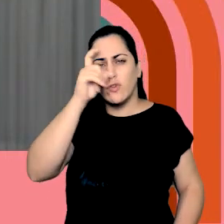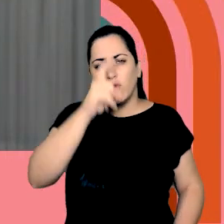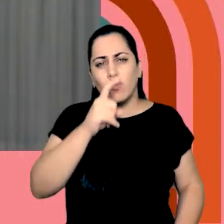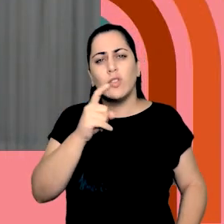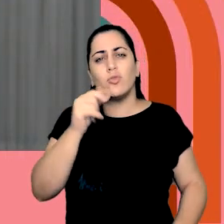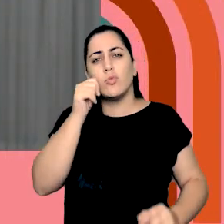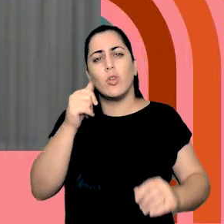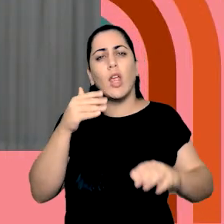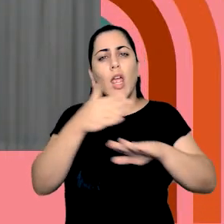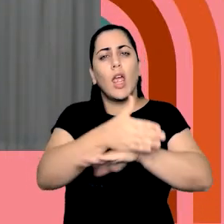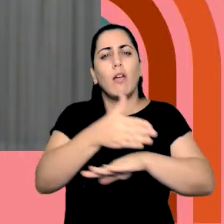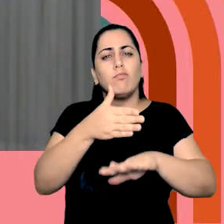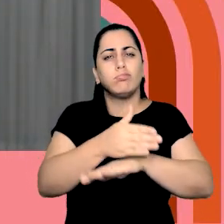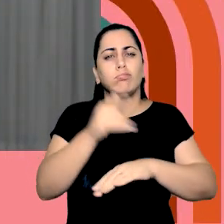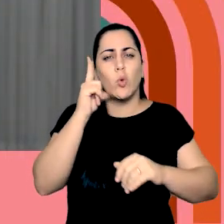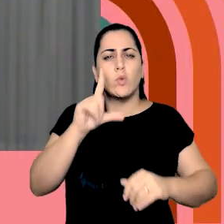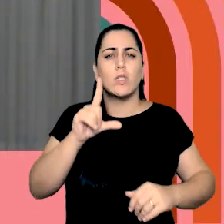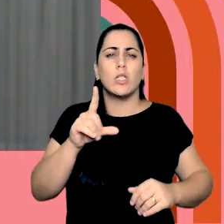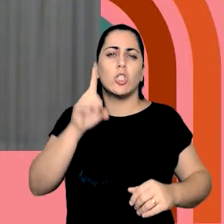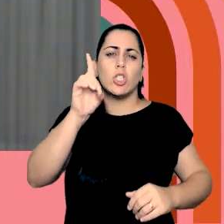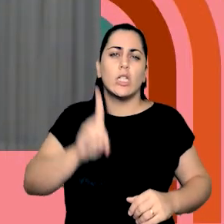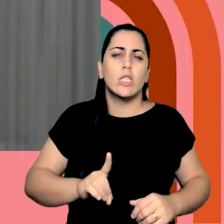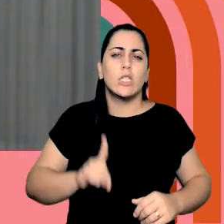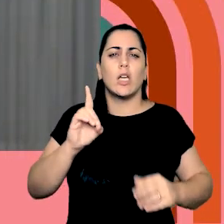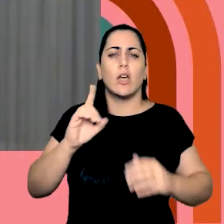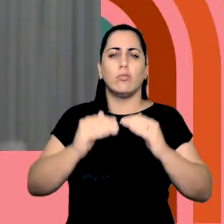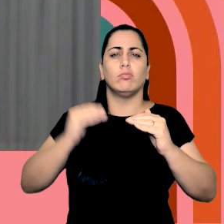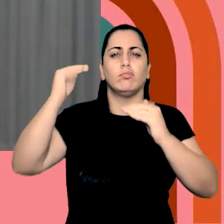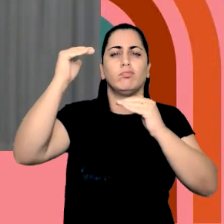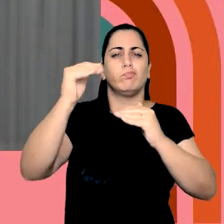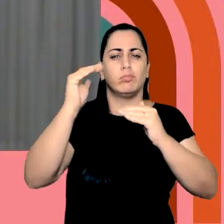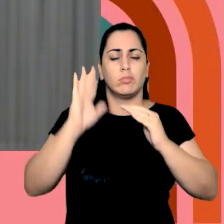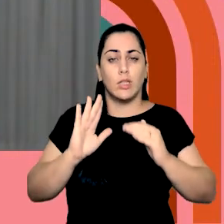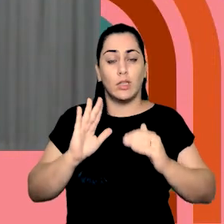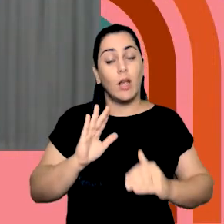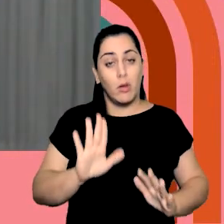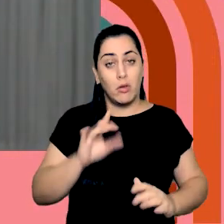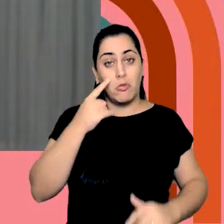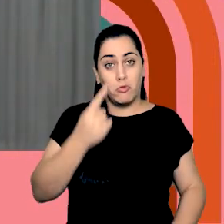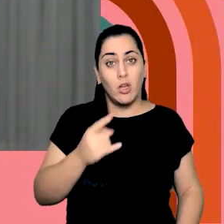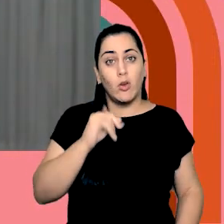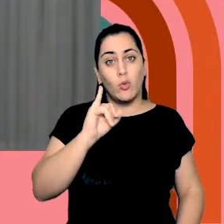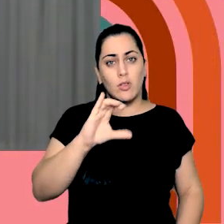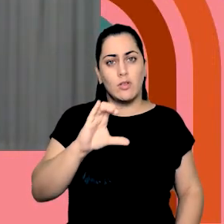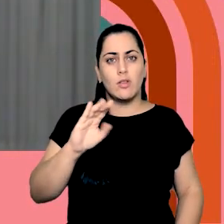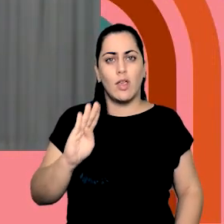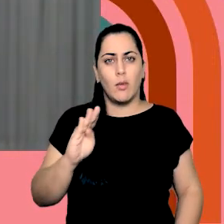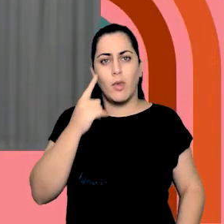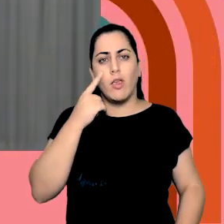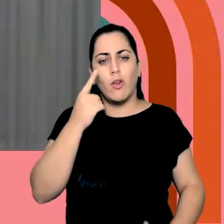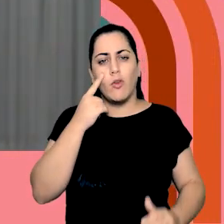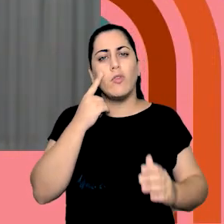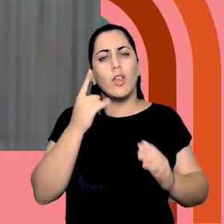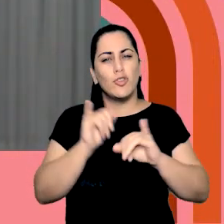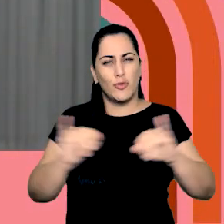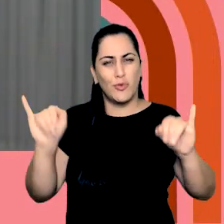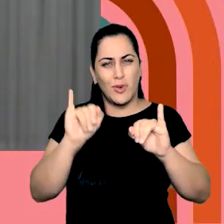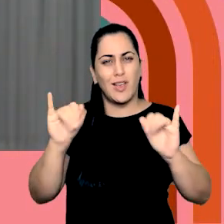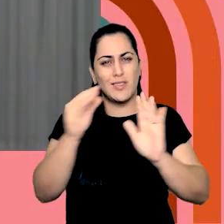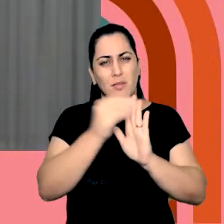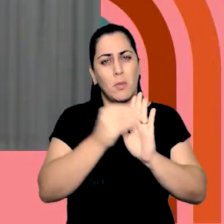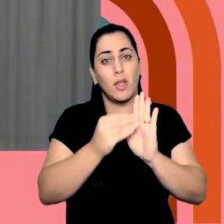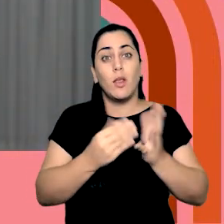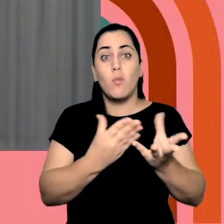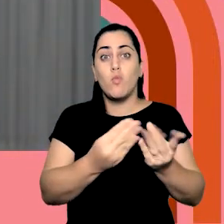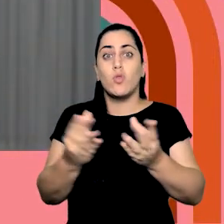das mulheres aos cargos diretivos, aos cargos mais altos. Eu vi que no ICB, até olhando o material de divulgação, temos